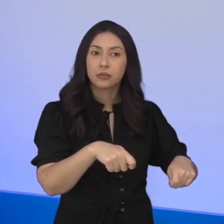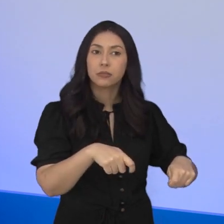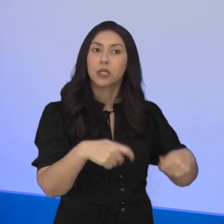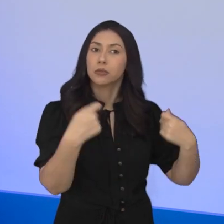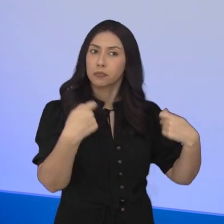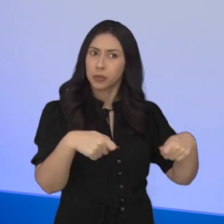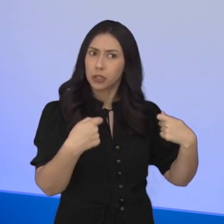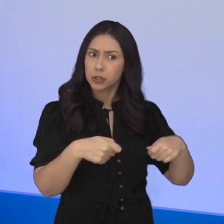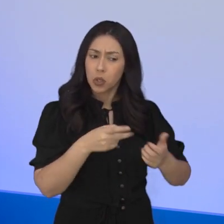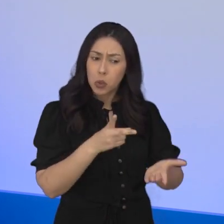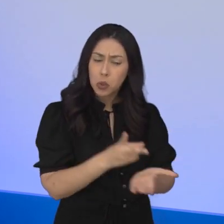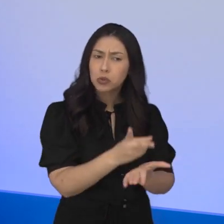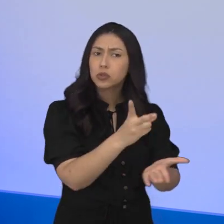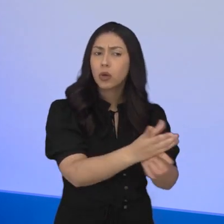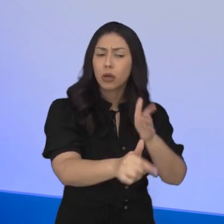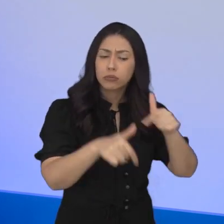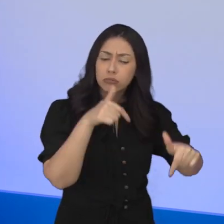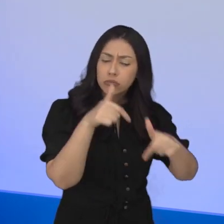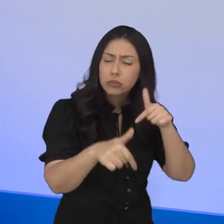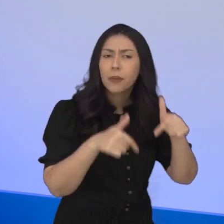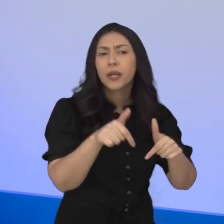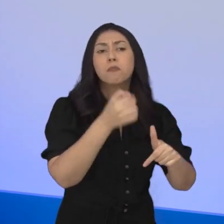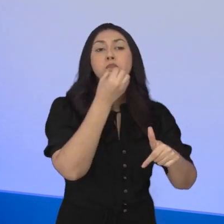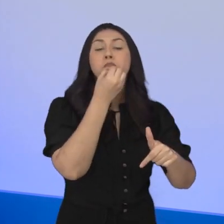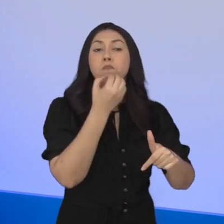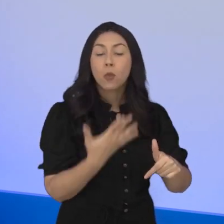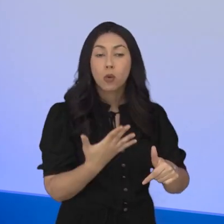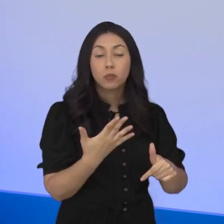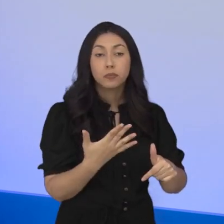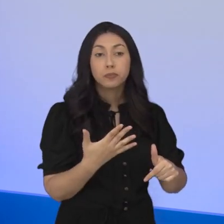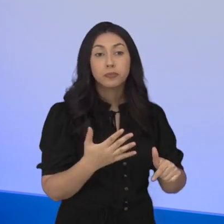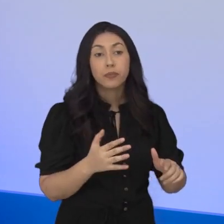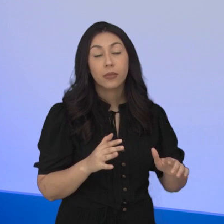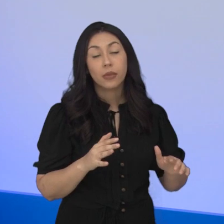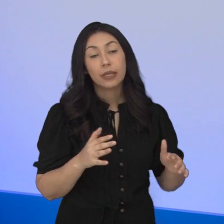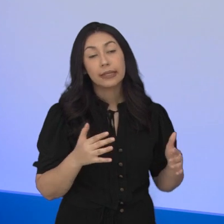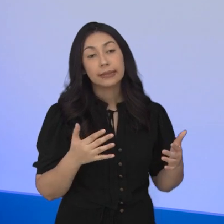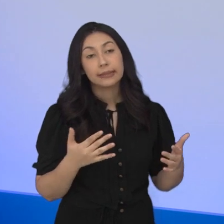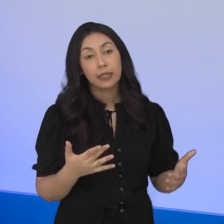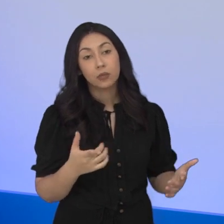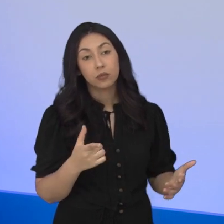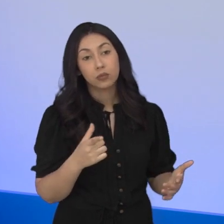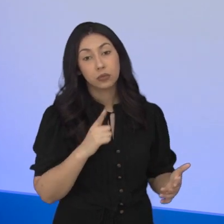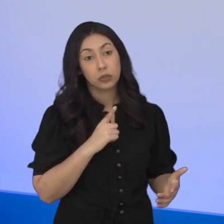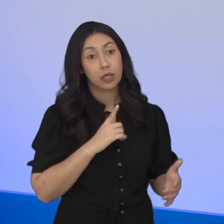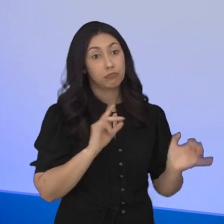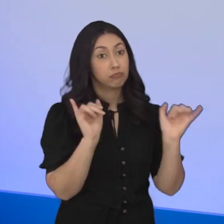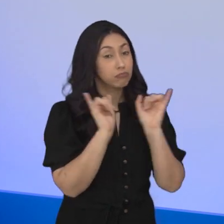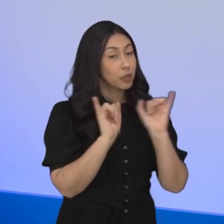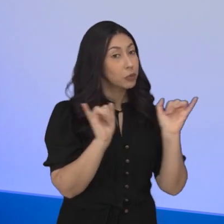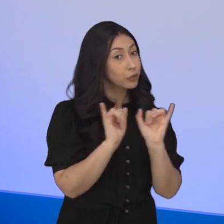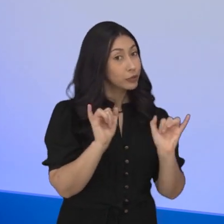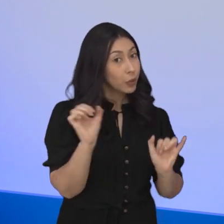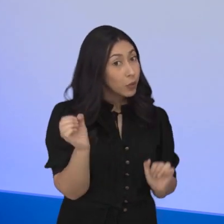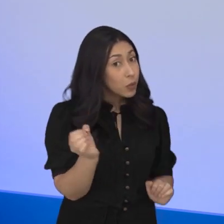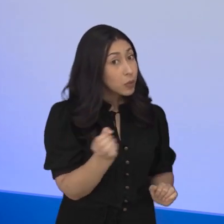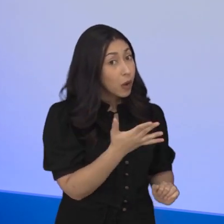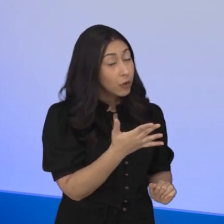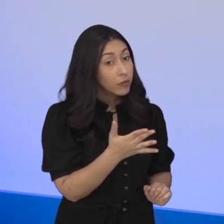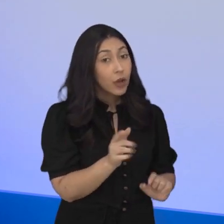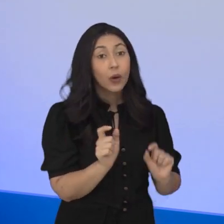também trazer eficiência e modernidade para o servidor público. E aí nós temos uma notícia muito